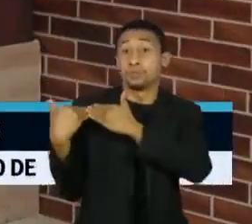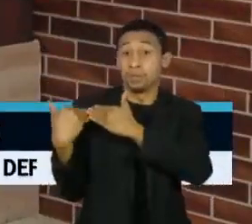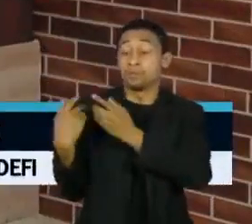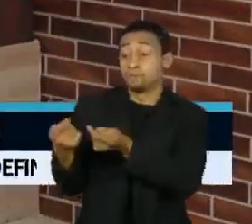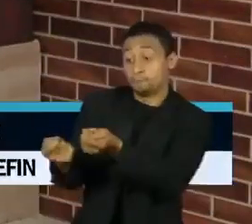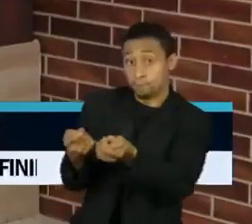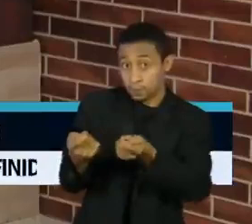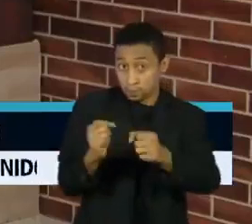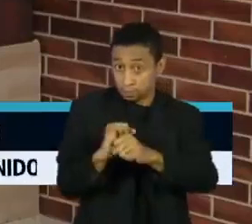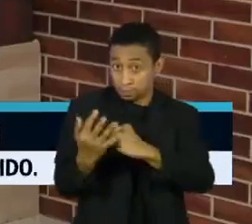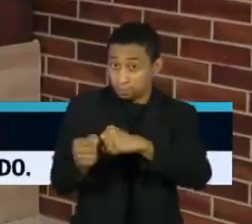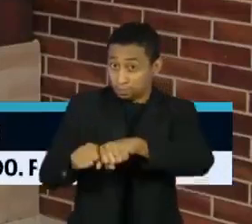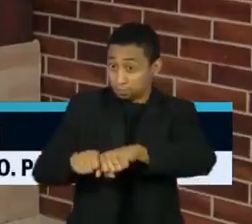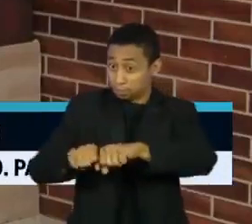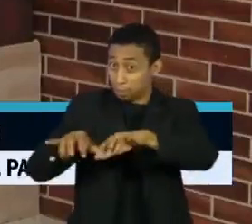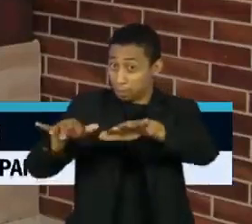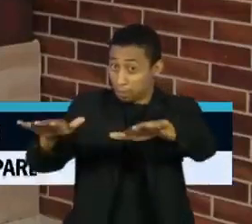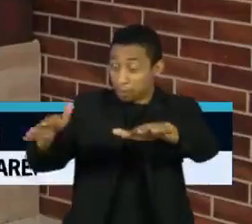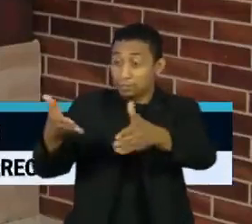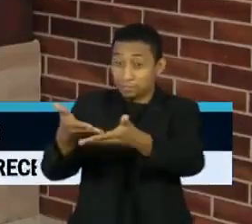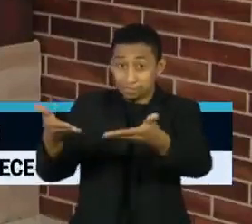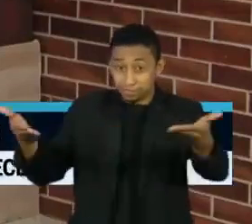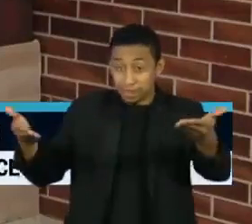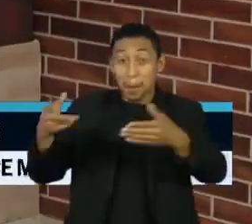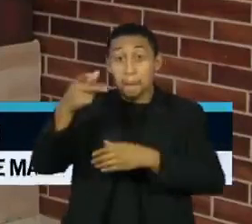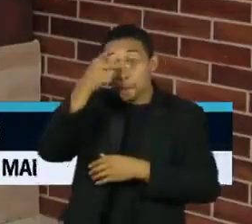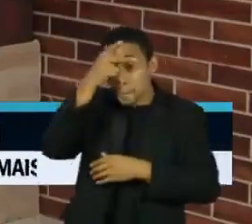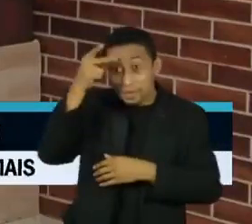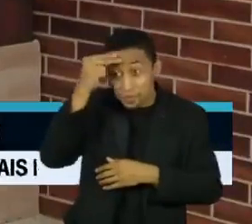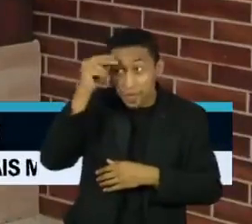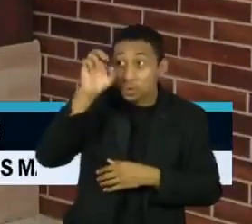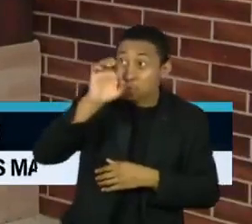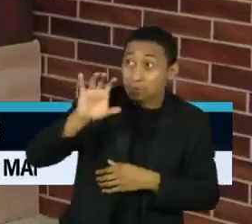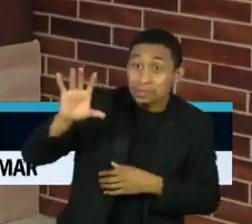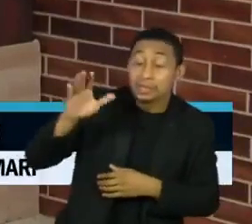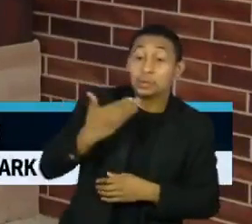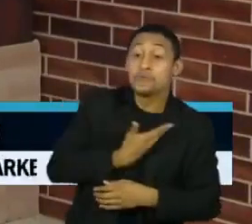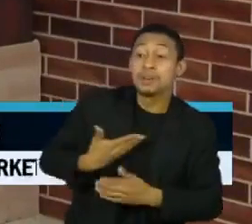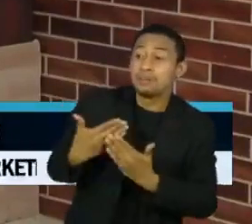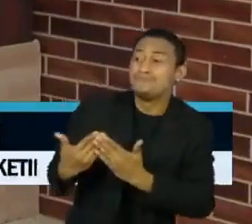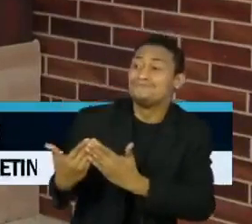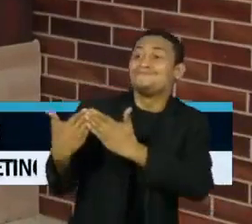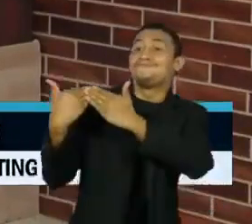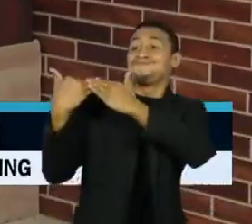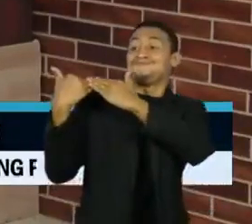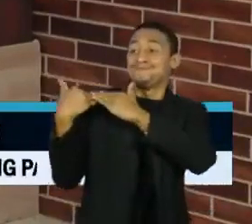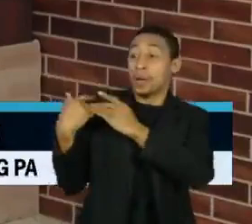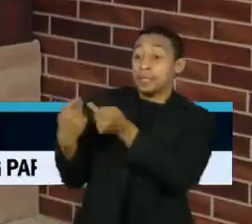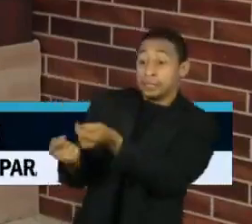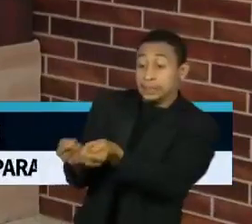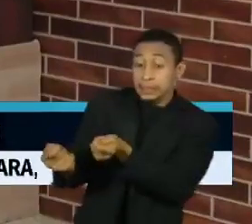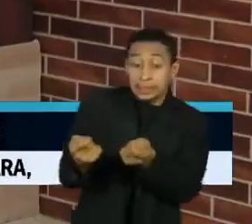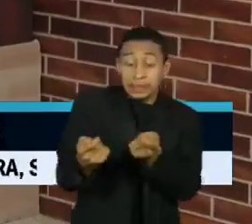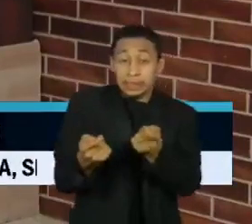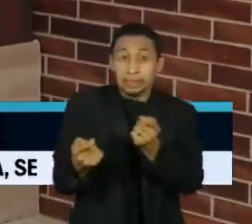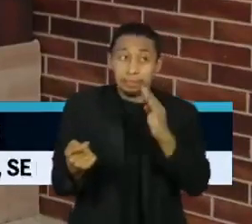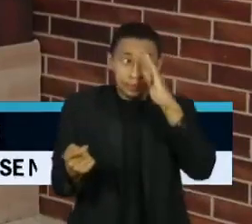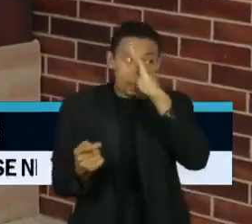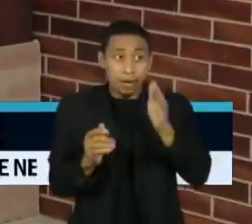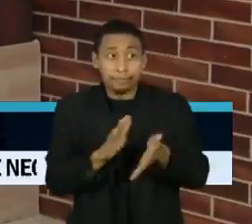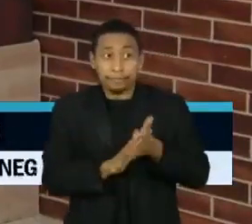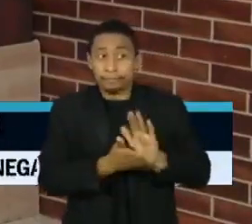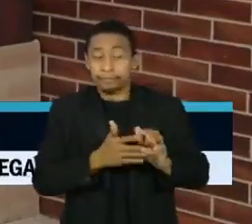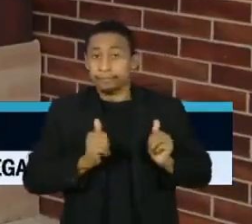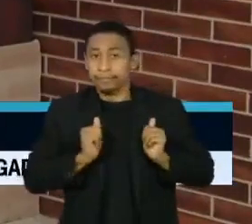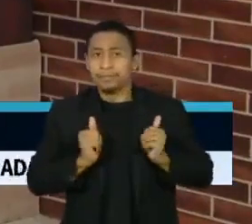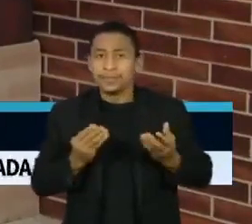combate à pandemia está caindo muito sobre os prefeitos e os governadores. Na sua visão, caso o senhor tivesse pego uma pandemia